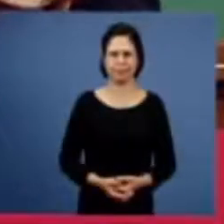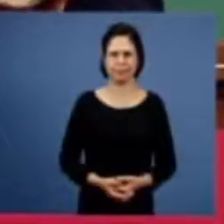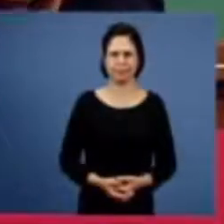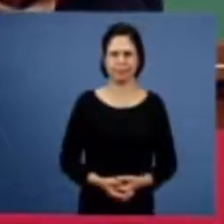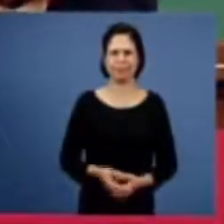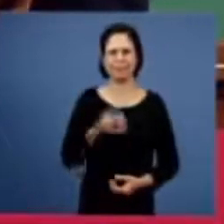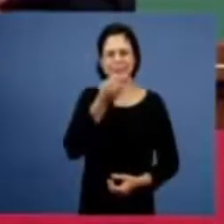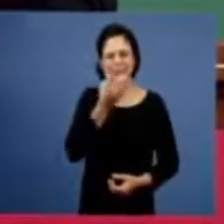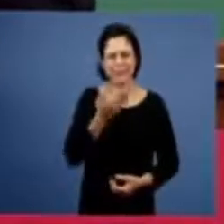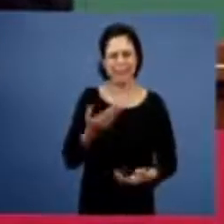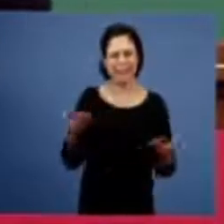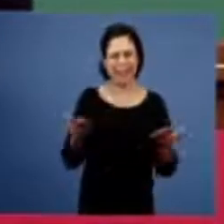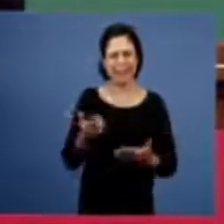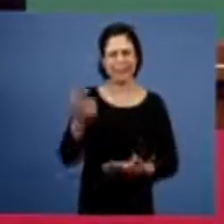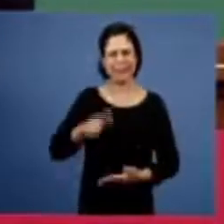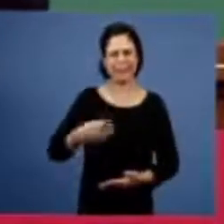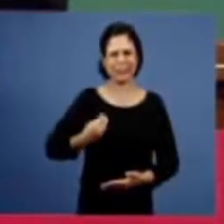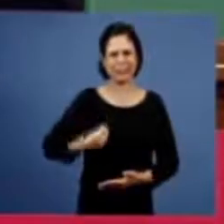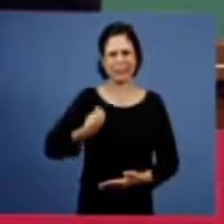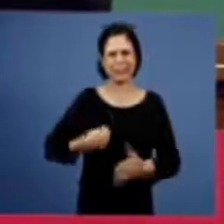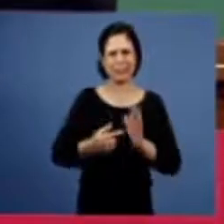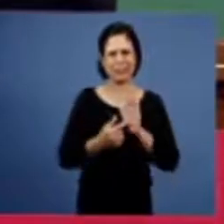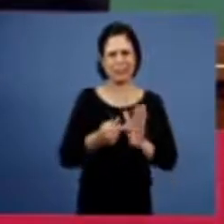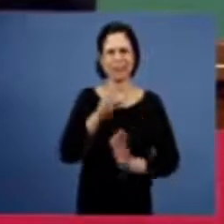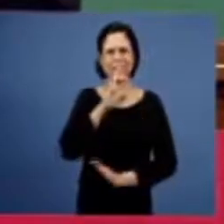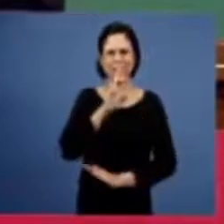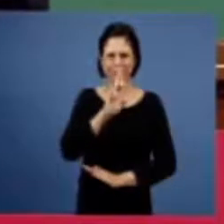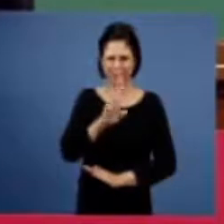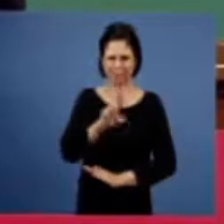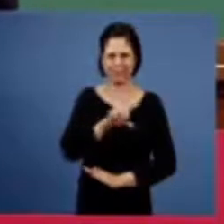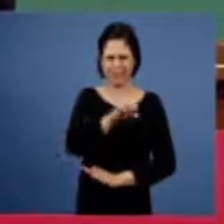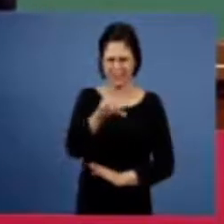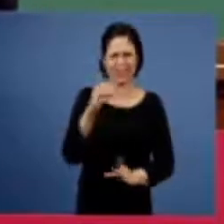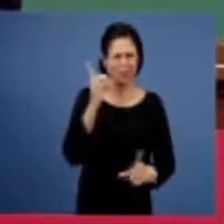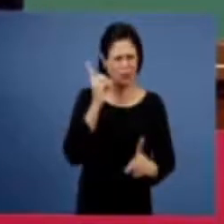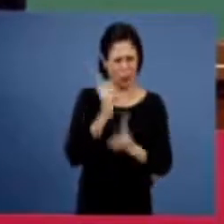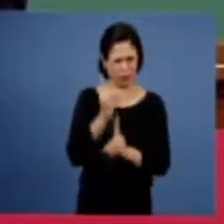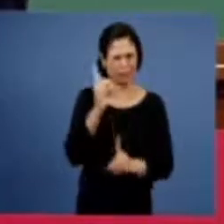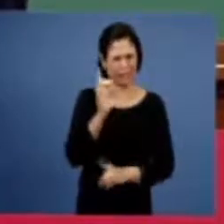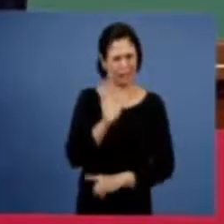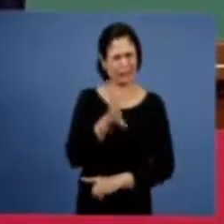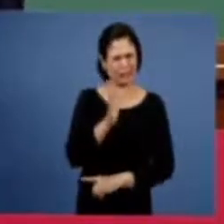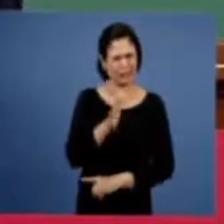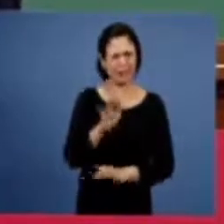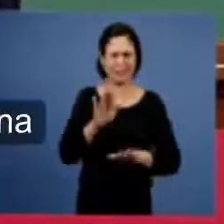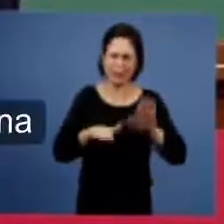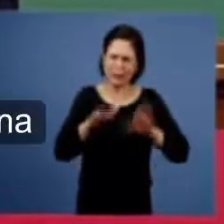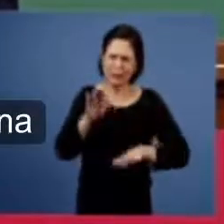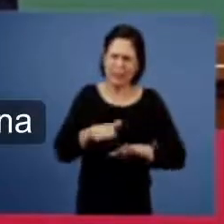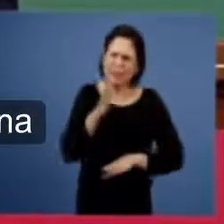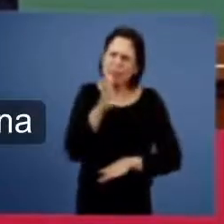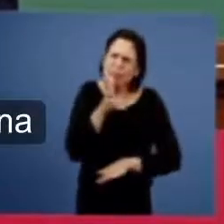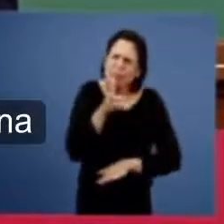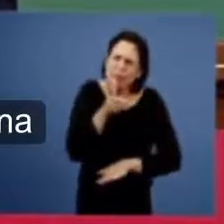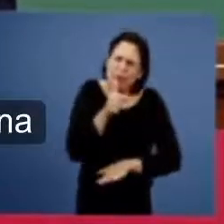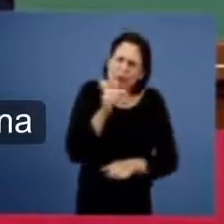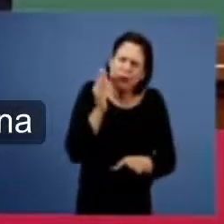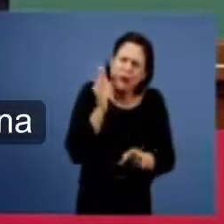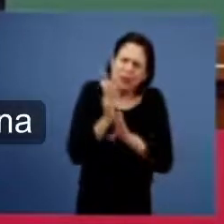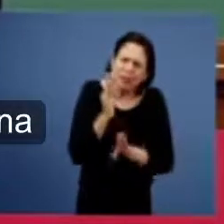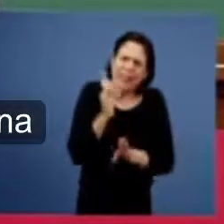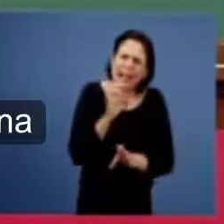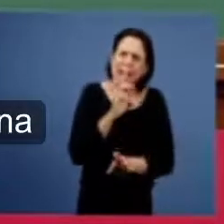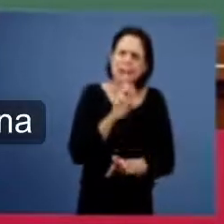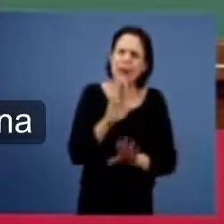muito bem irmãos aqui está a nossa resposta os irmãos por certo podem ter até demorado um pouquinho encontrar essa resposta mas leram